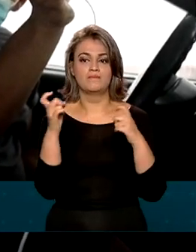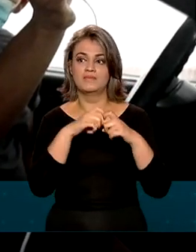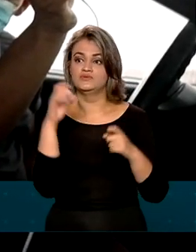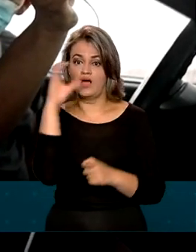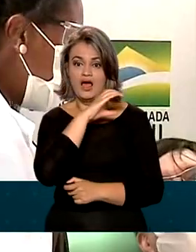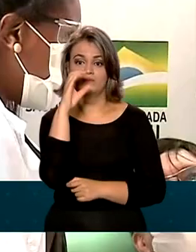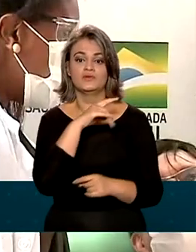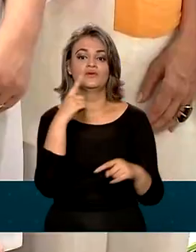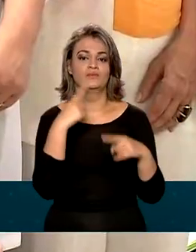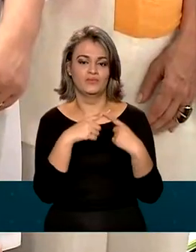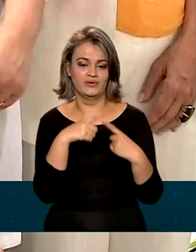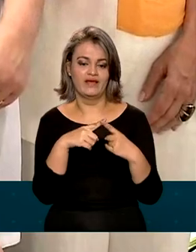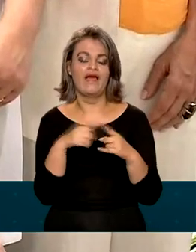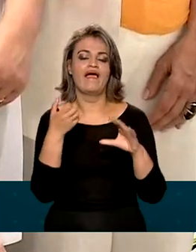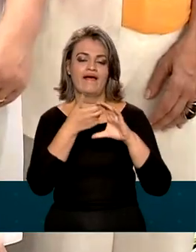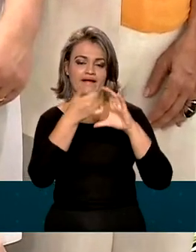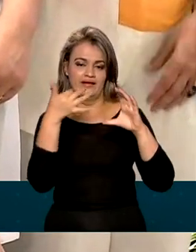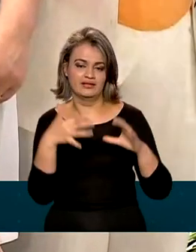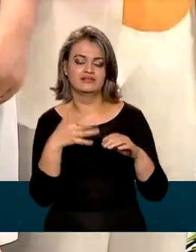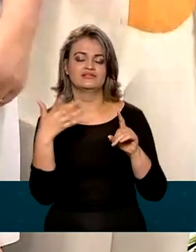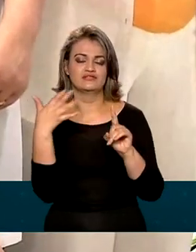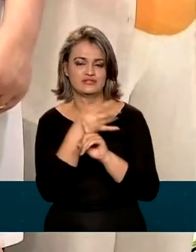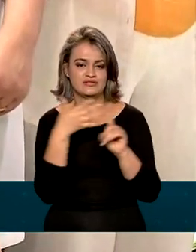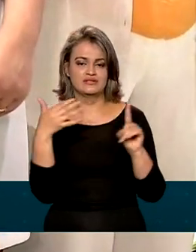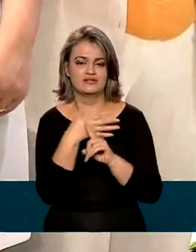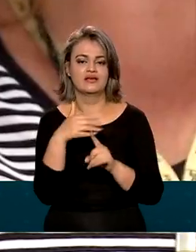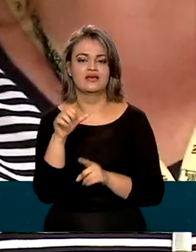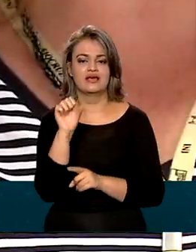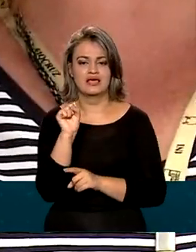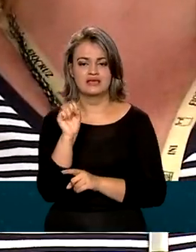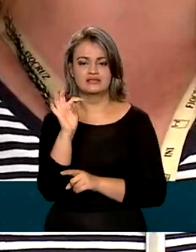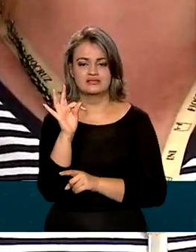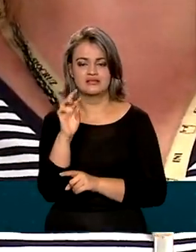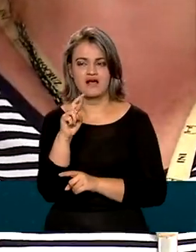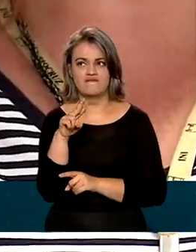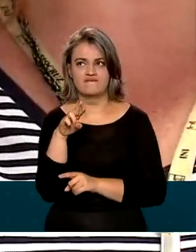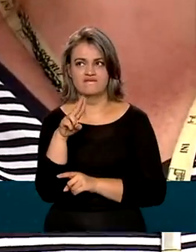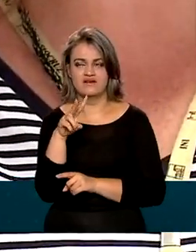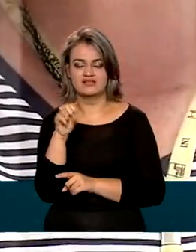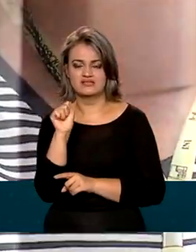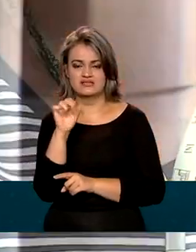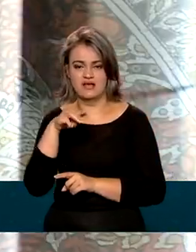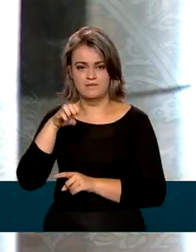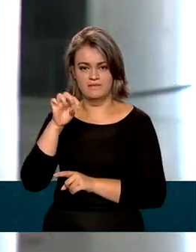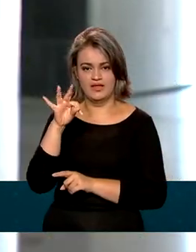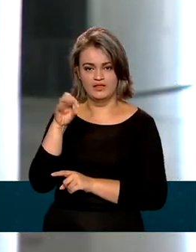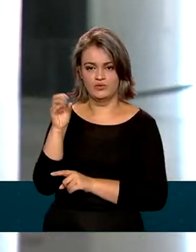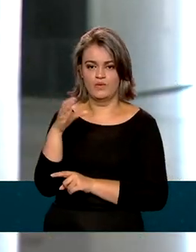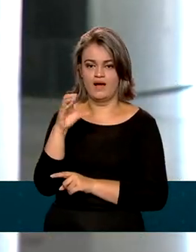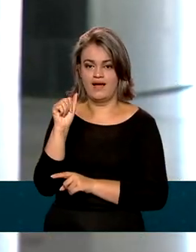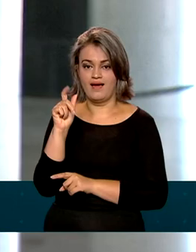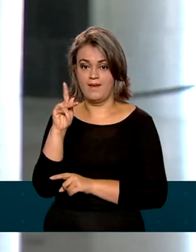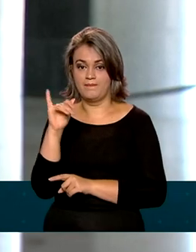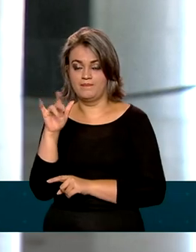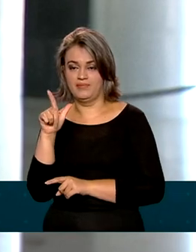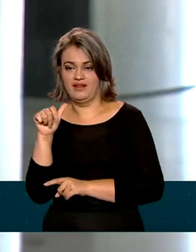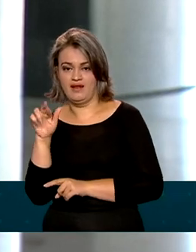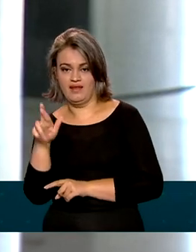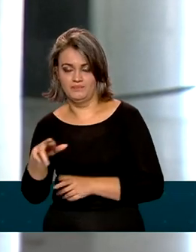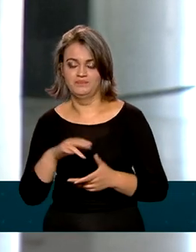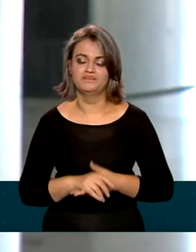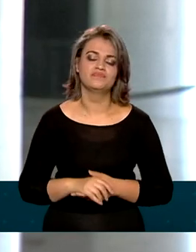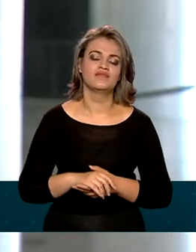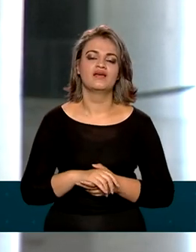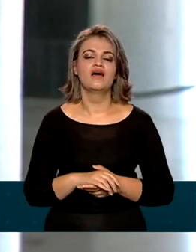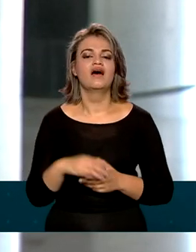imediata porque são os sintomas dessa síndrome de extravasamento capilar. E sobre a vacinação de adolescentes, Renata, a